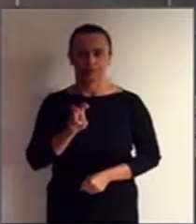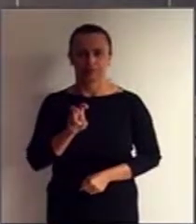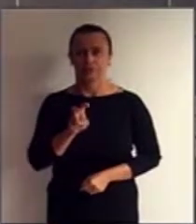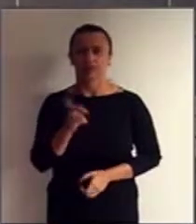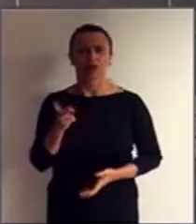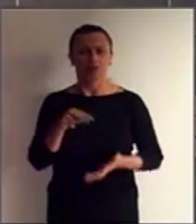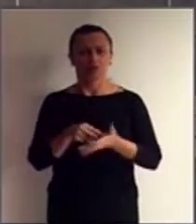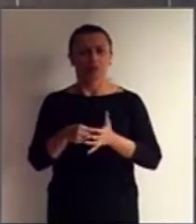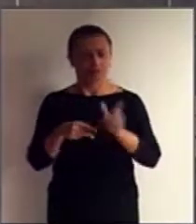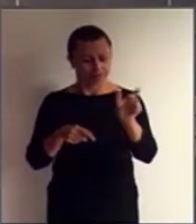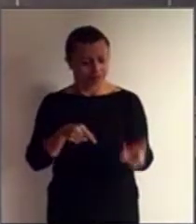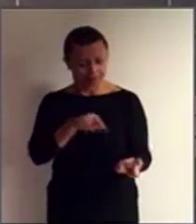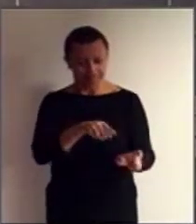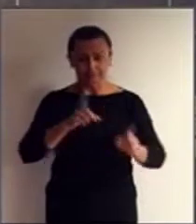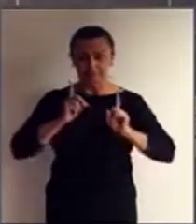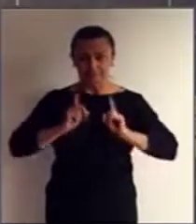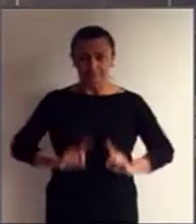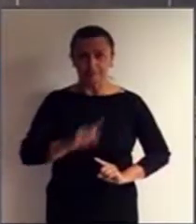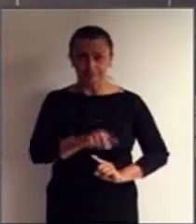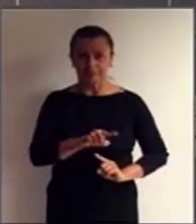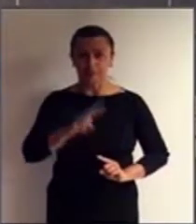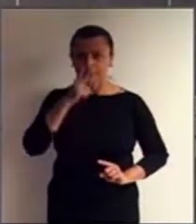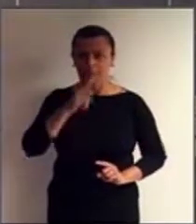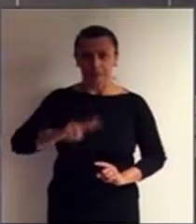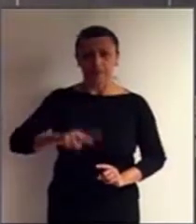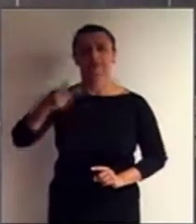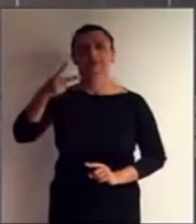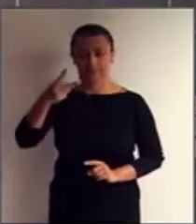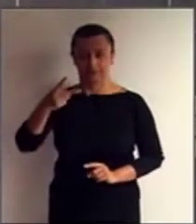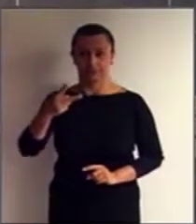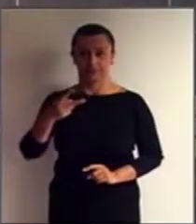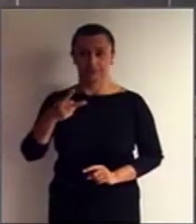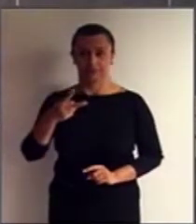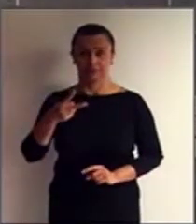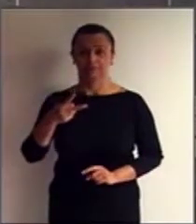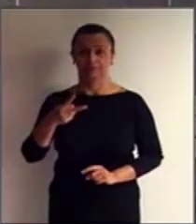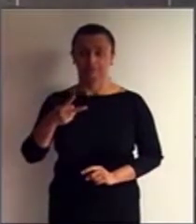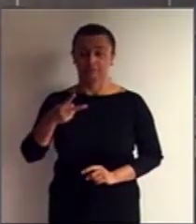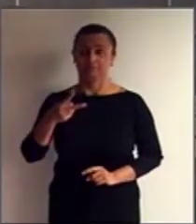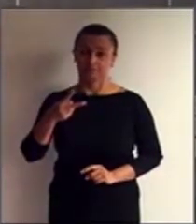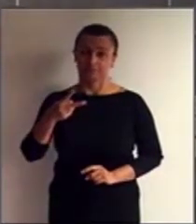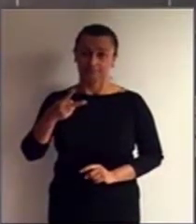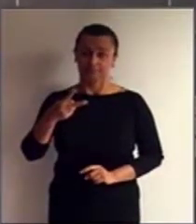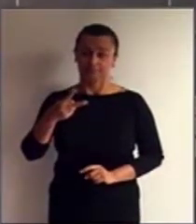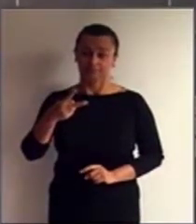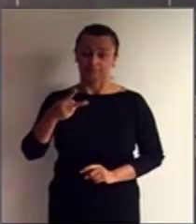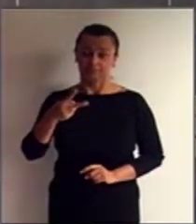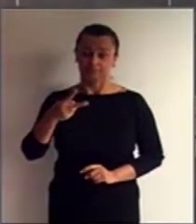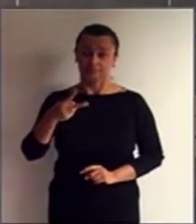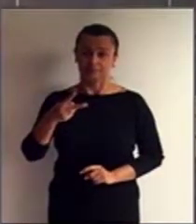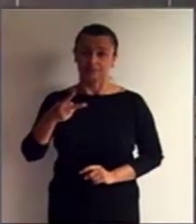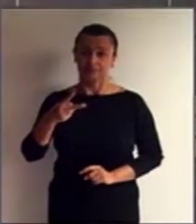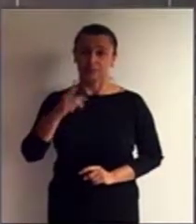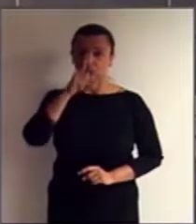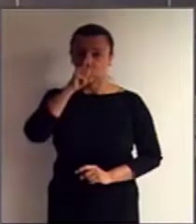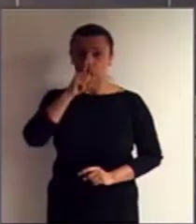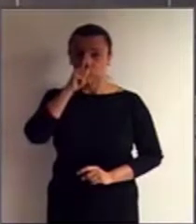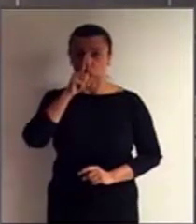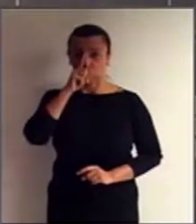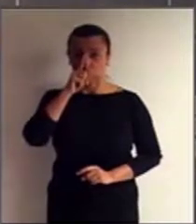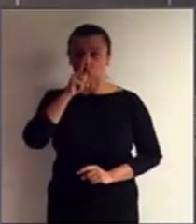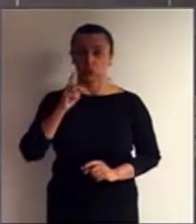deficiência do indivíduo será potencializada, será agravada.